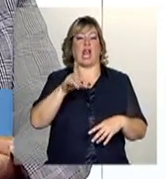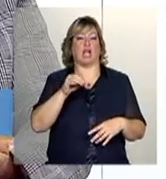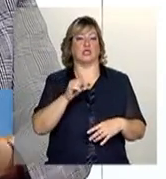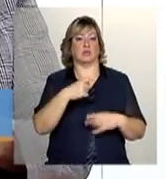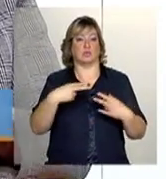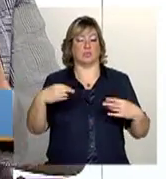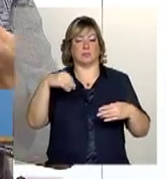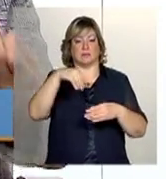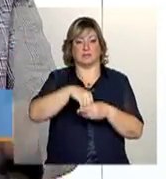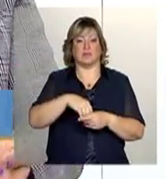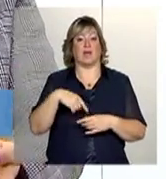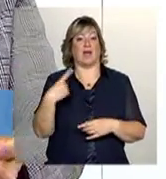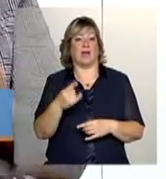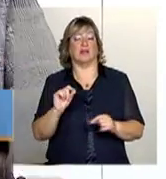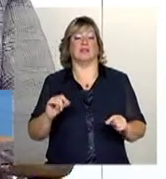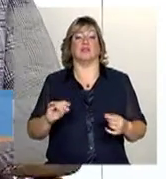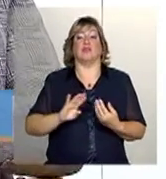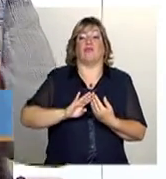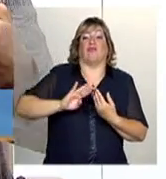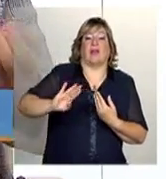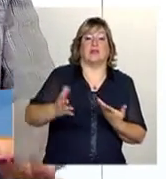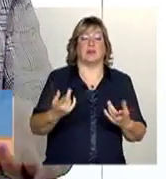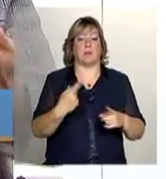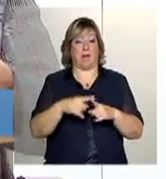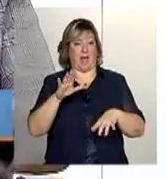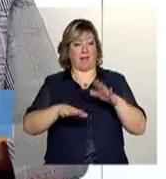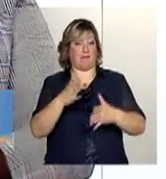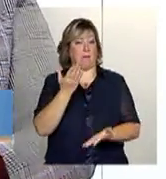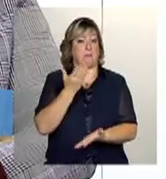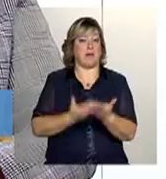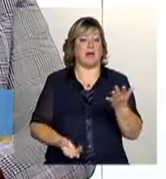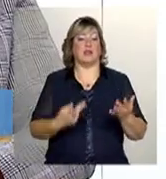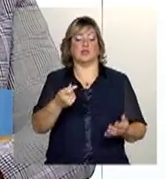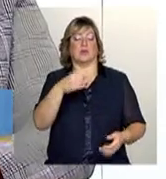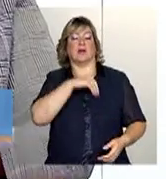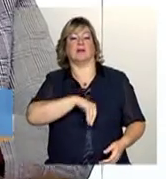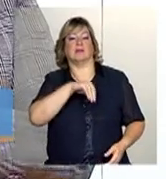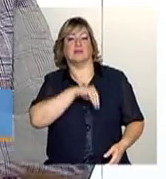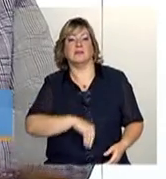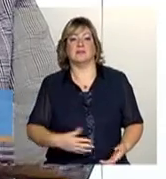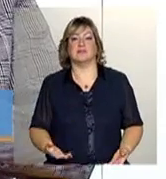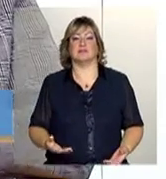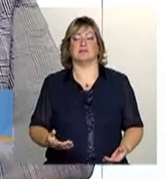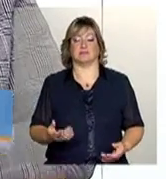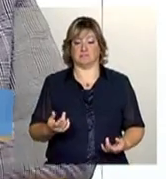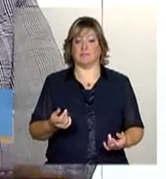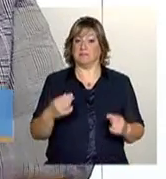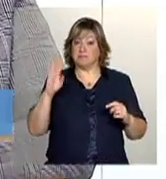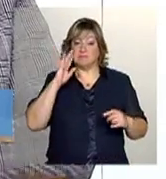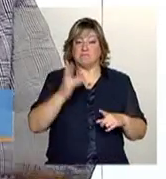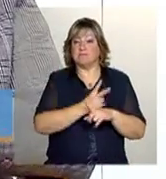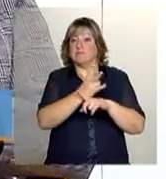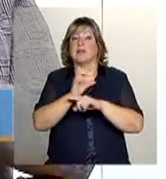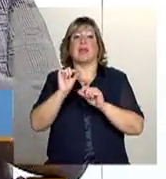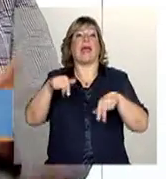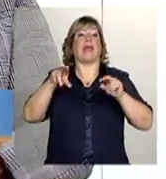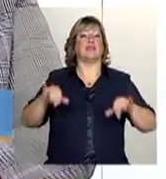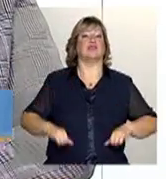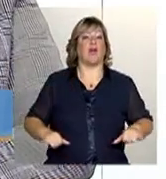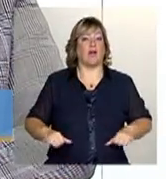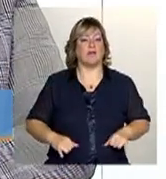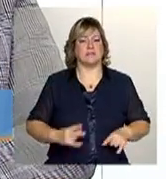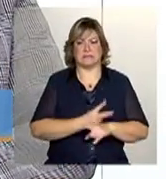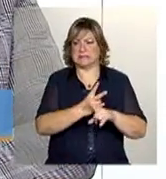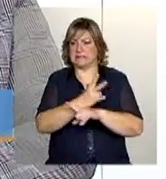mais vulneráveis ainda, porque muitas vezes perdem a sua fonte de renda, né? Então, nós temos ações específicas. Então, quando nós